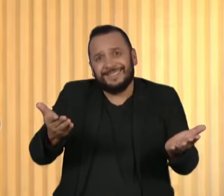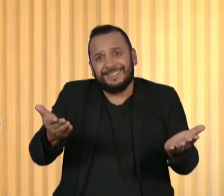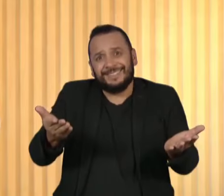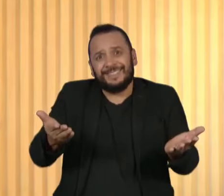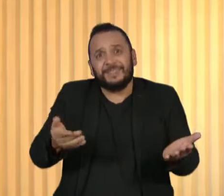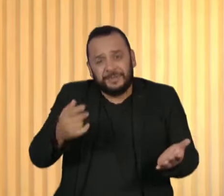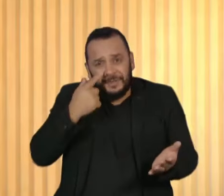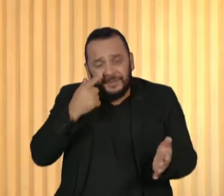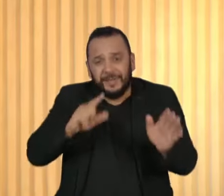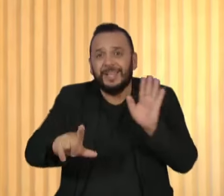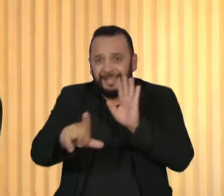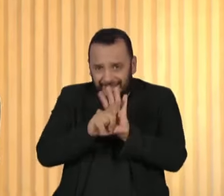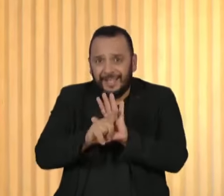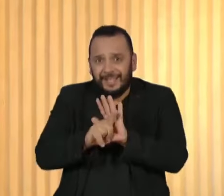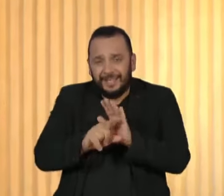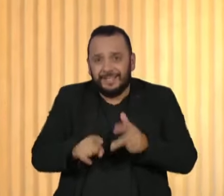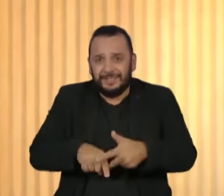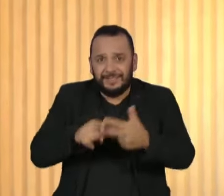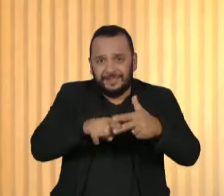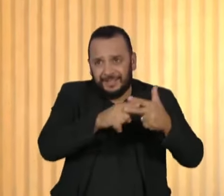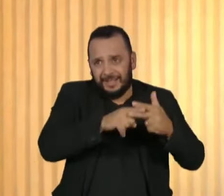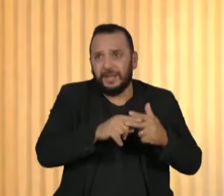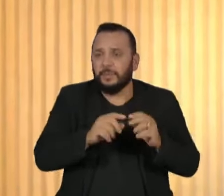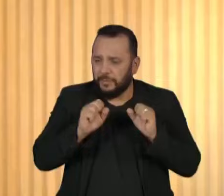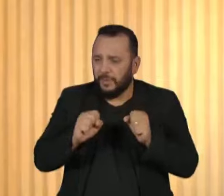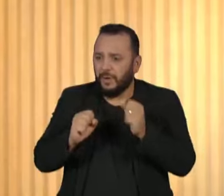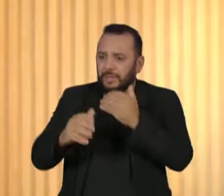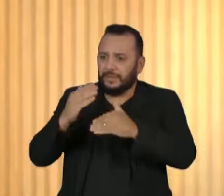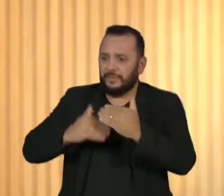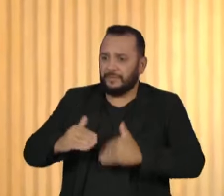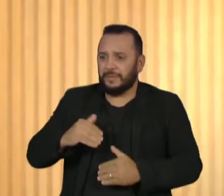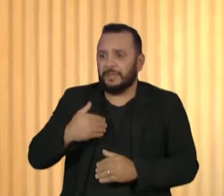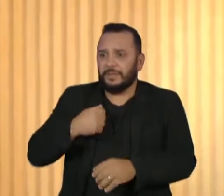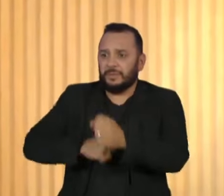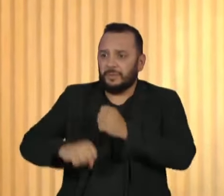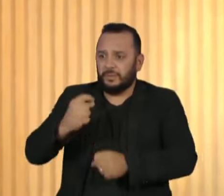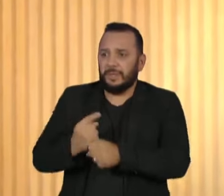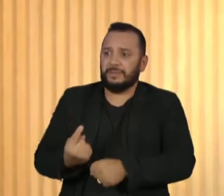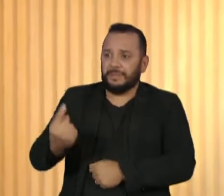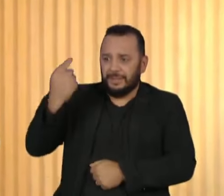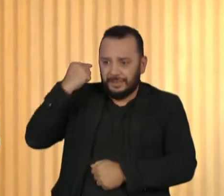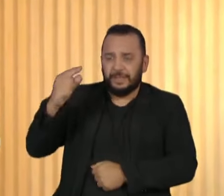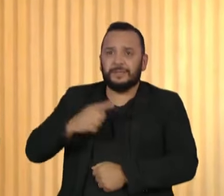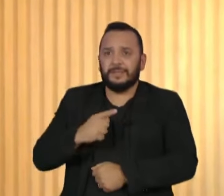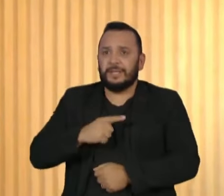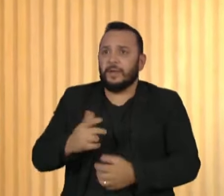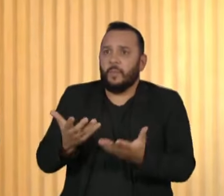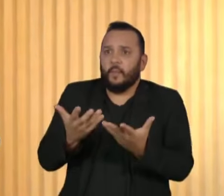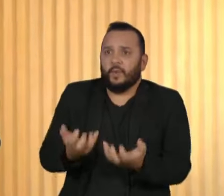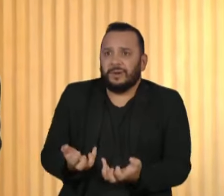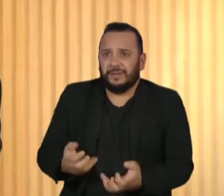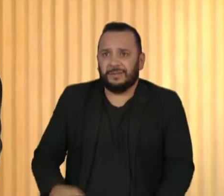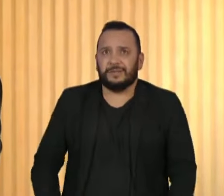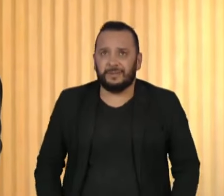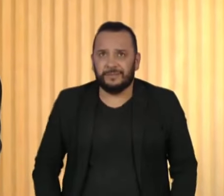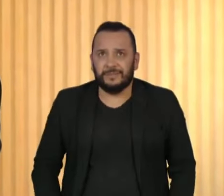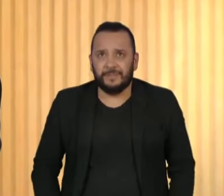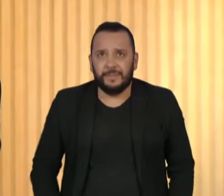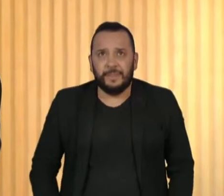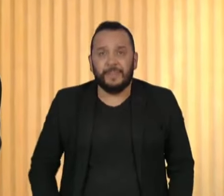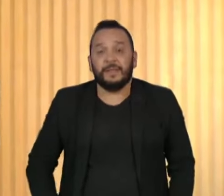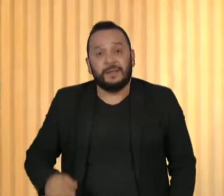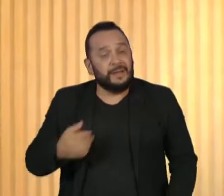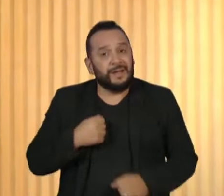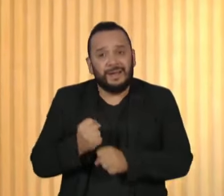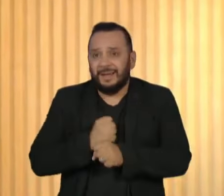legislação? Vamos dar um passo atrás. No ano passado, nesse momento, nós estávamos passando pela maior seca do Estado. Uma das maiores estiagens,